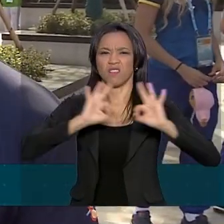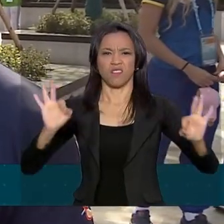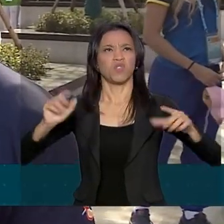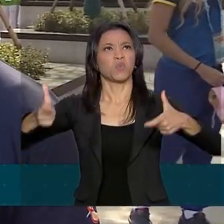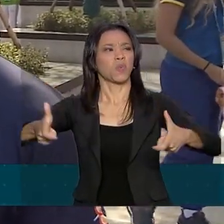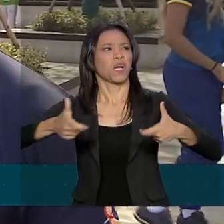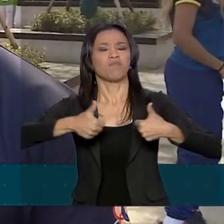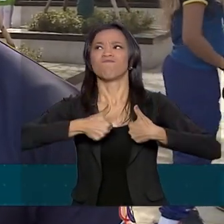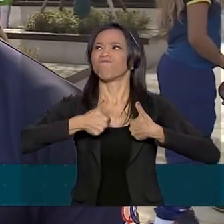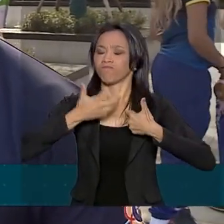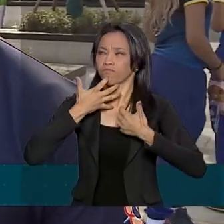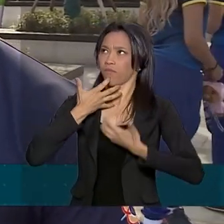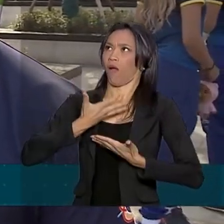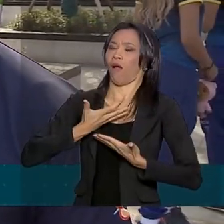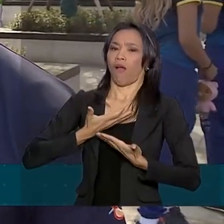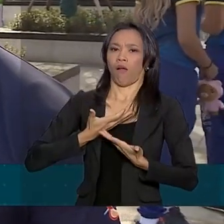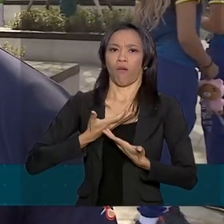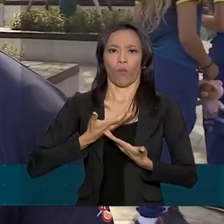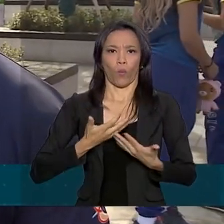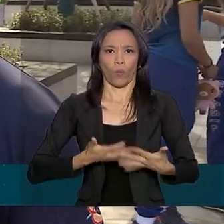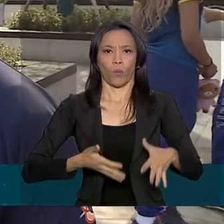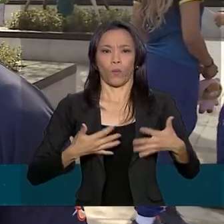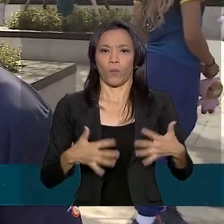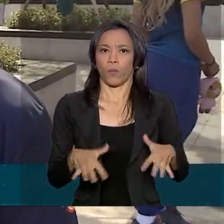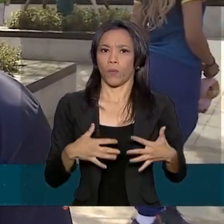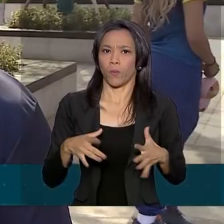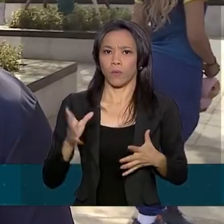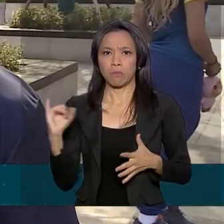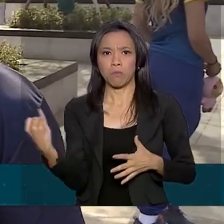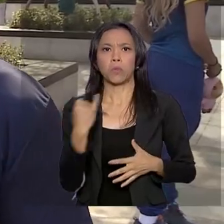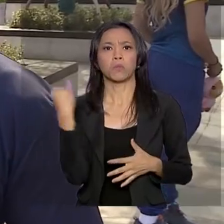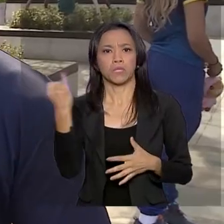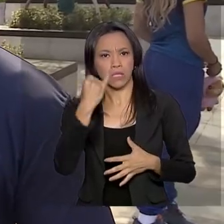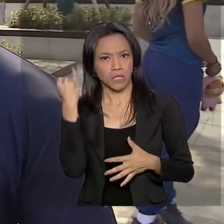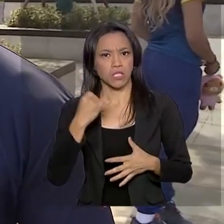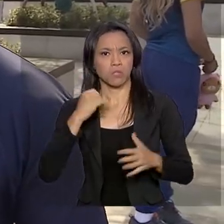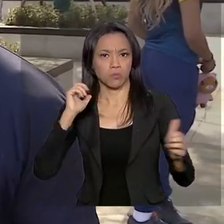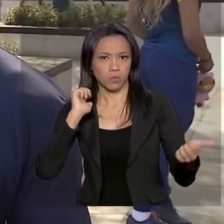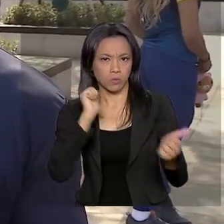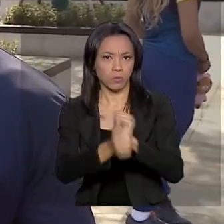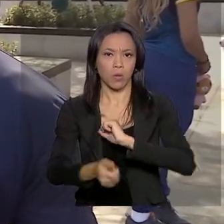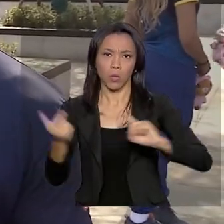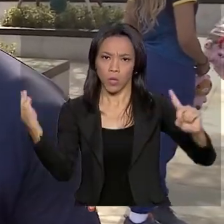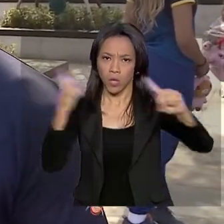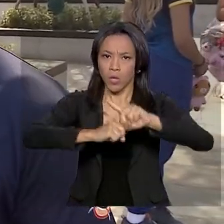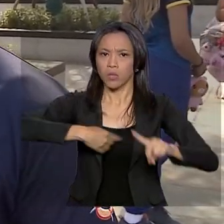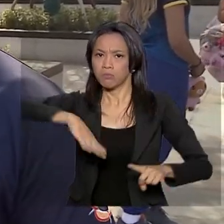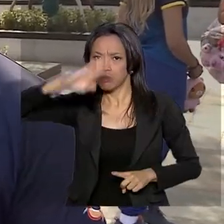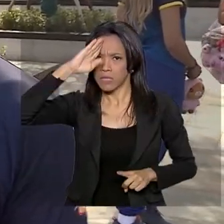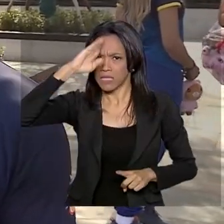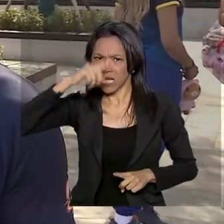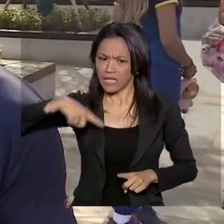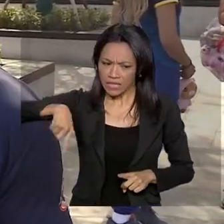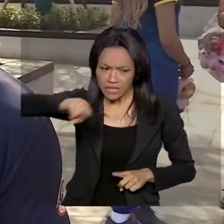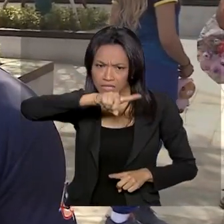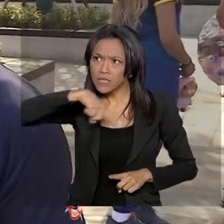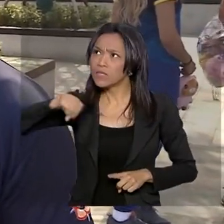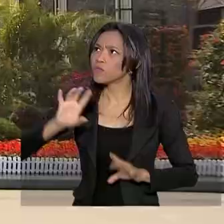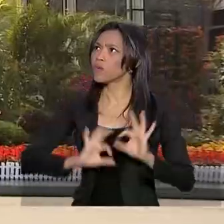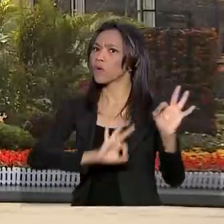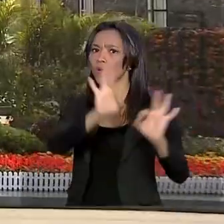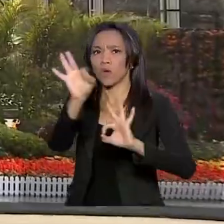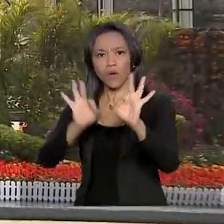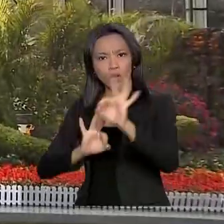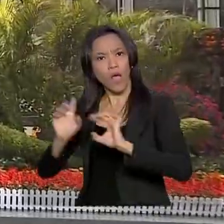Até um pouco assustadora de ver a importância que eles dão para os Jogos Mundiais Militares. Isso aqui tudo foi construído para essa ocasião